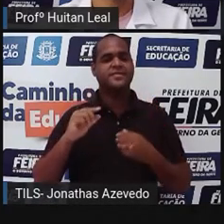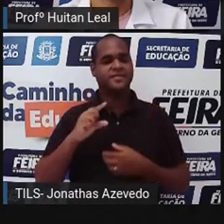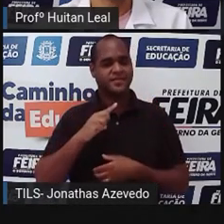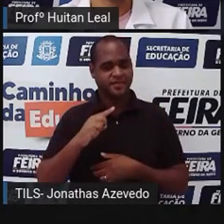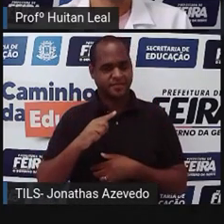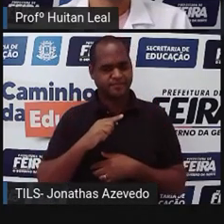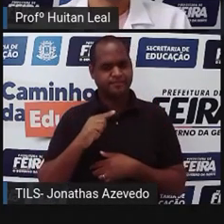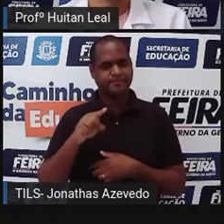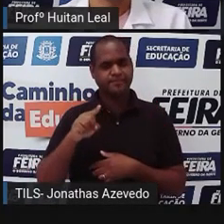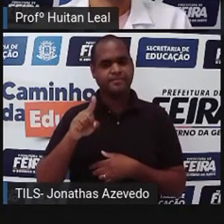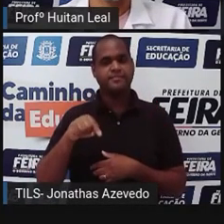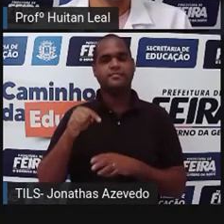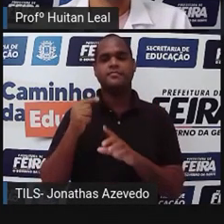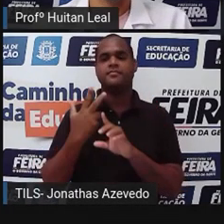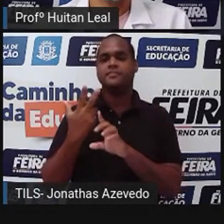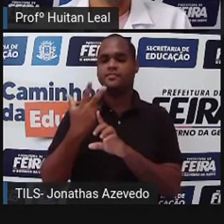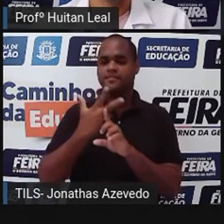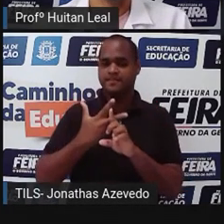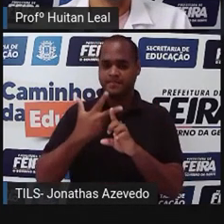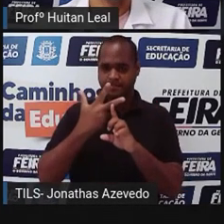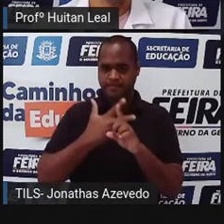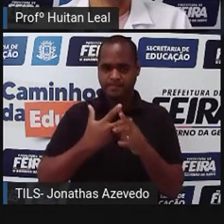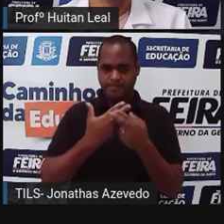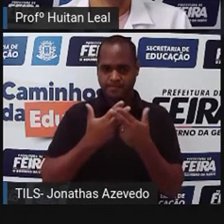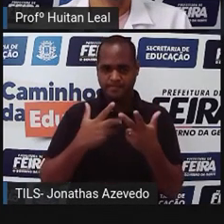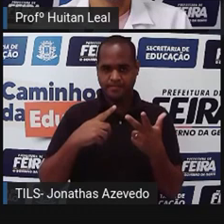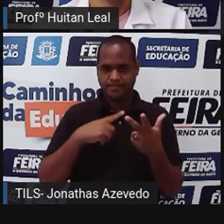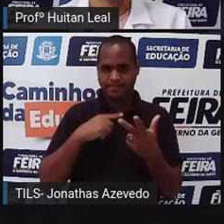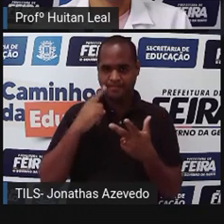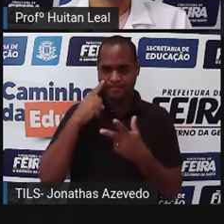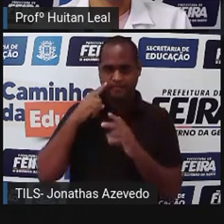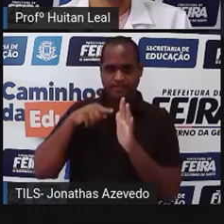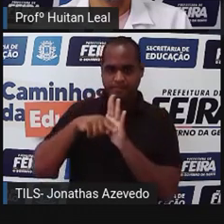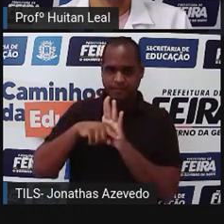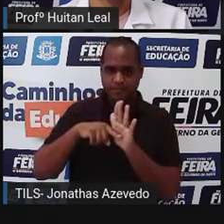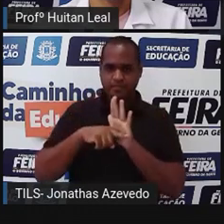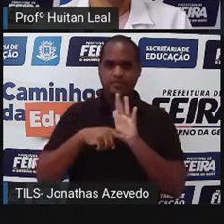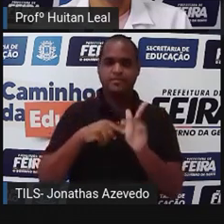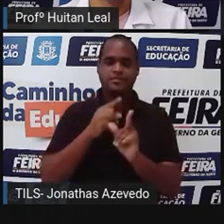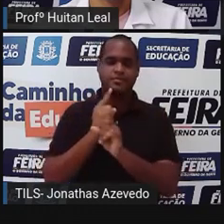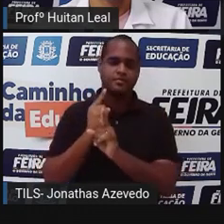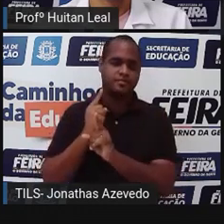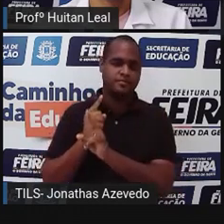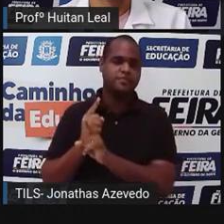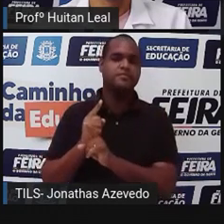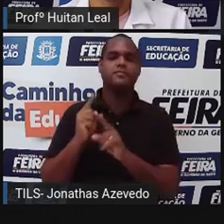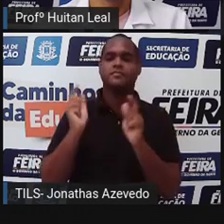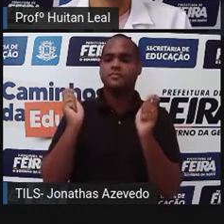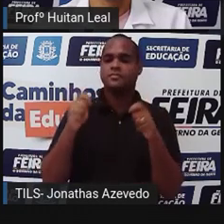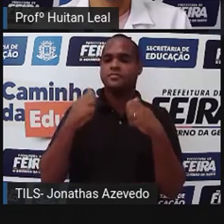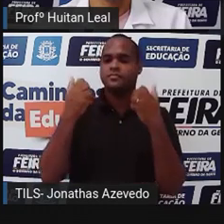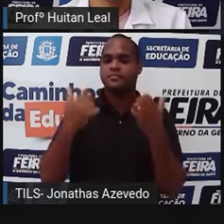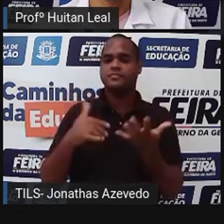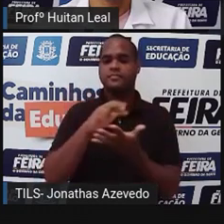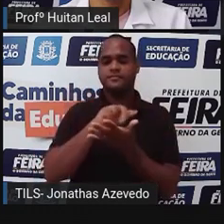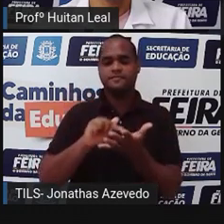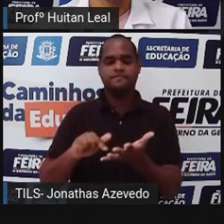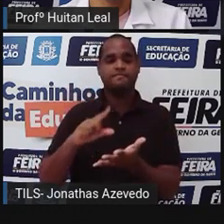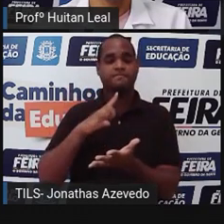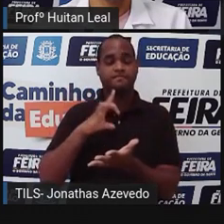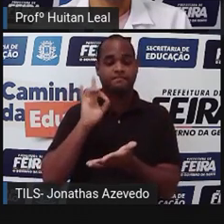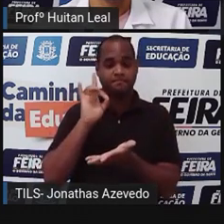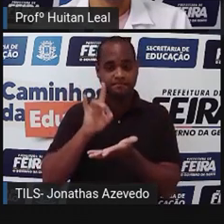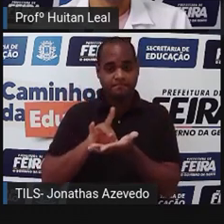for procurar no dicionário Aurélio, o vocábulo fantástico designa tudo o que somente tem